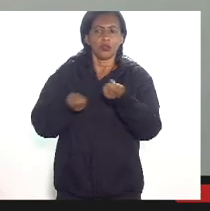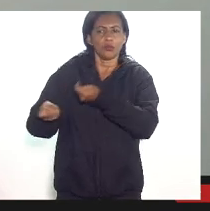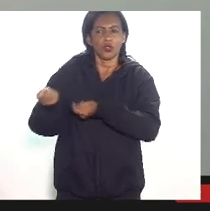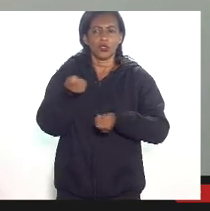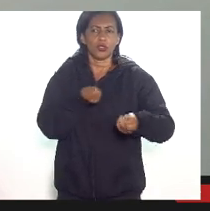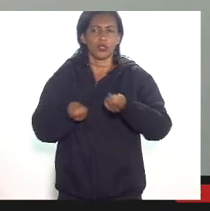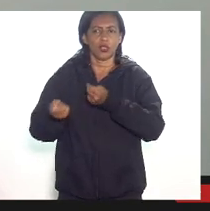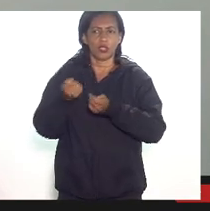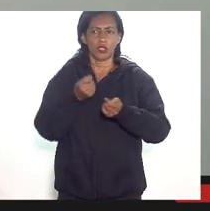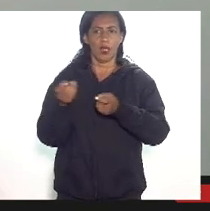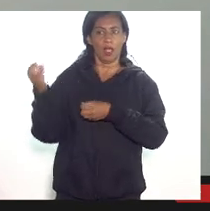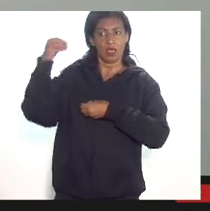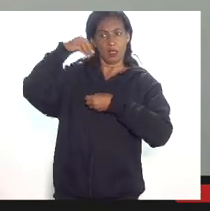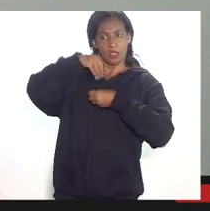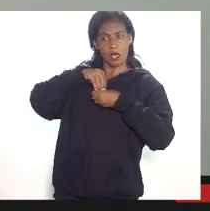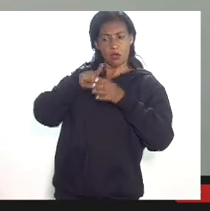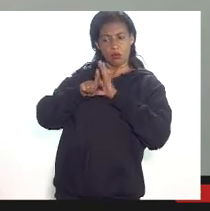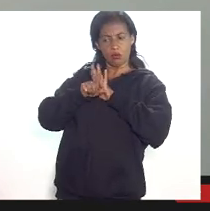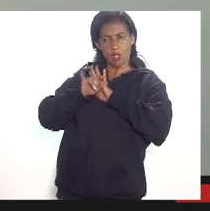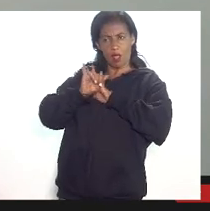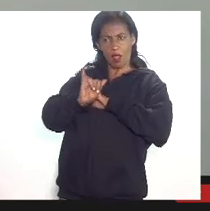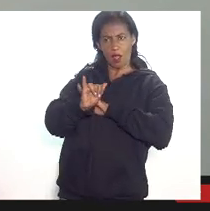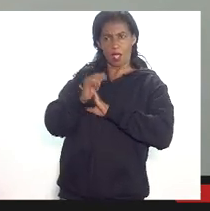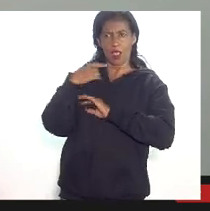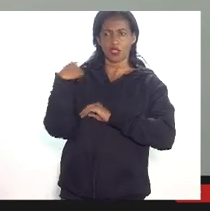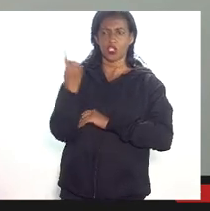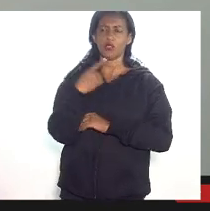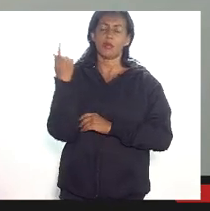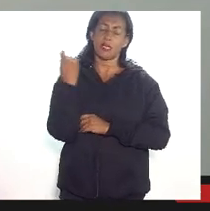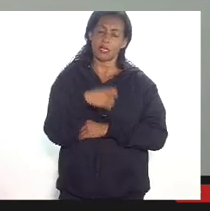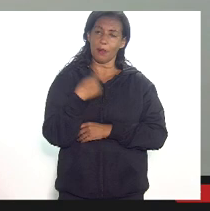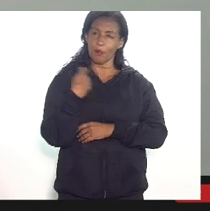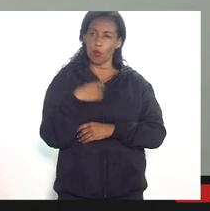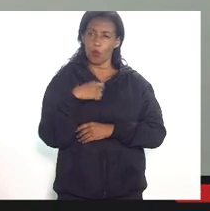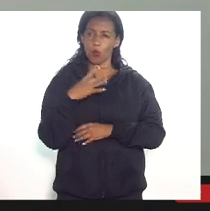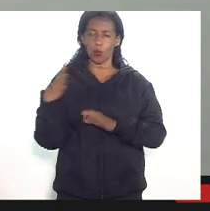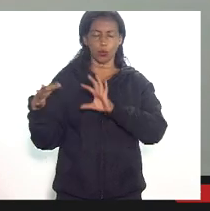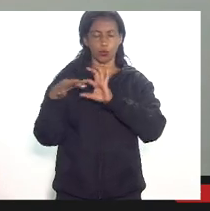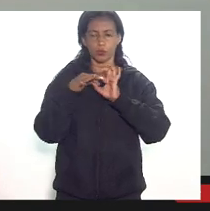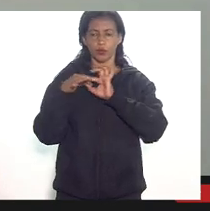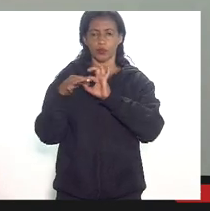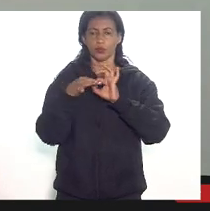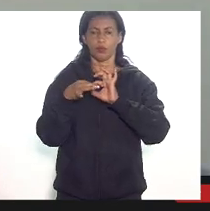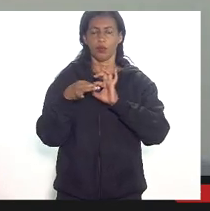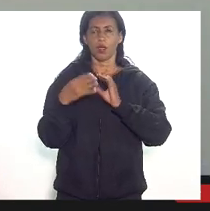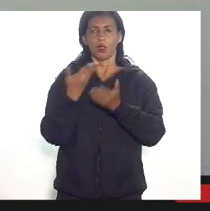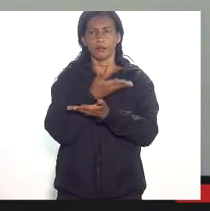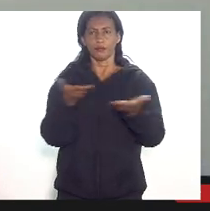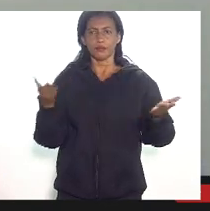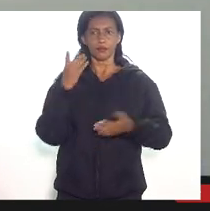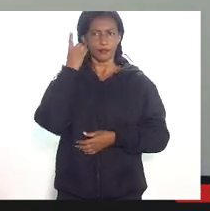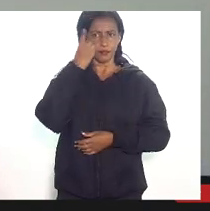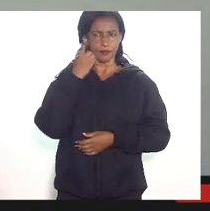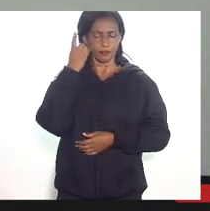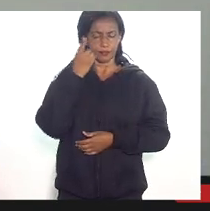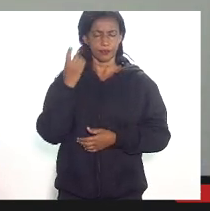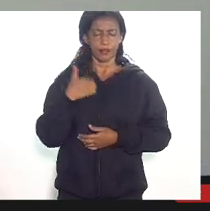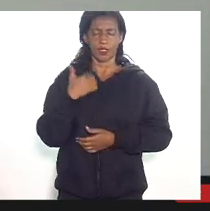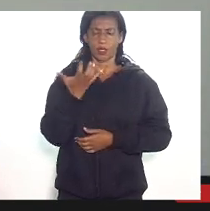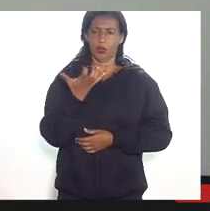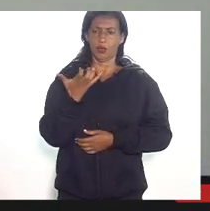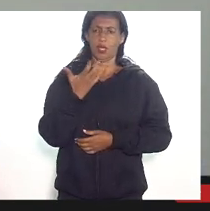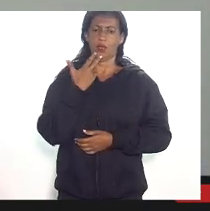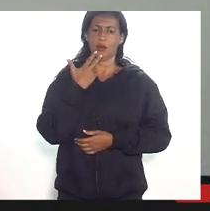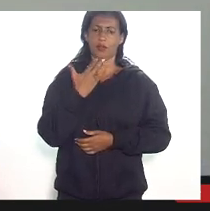prevista nos casos de embaraço nós precisamos muito desses instrumentos e aí senhores deputados eu quero assim falar né